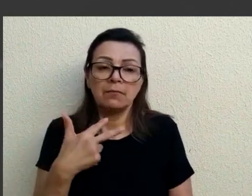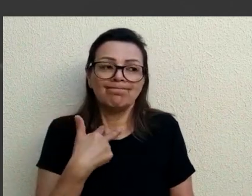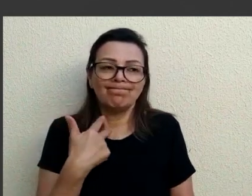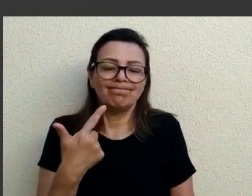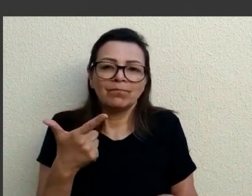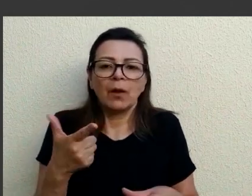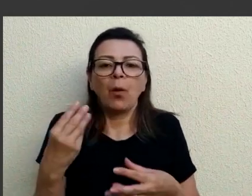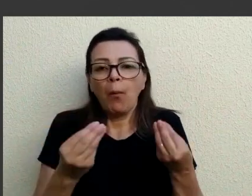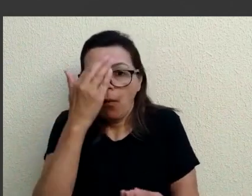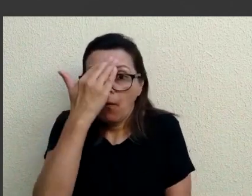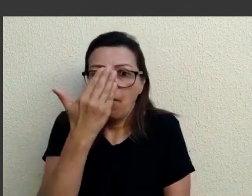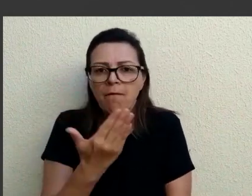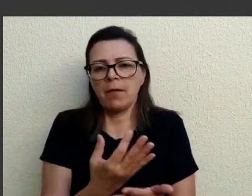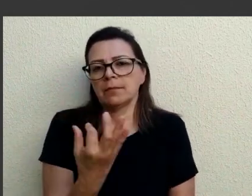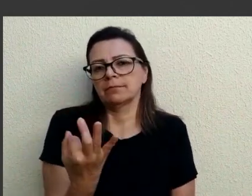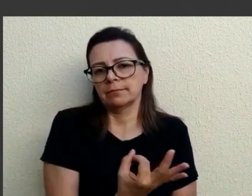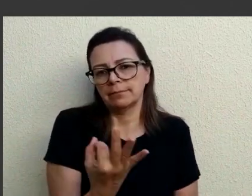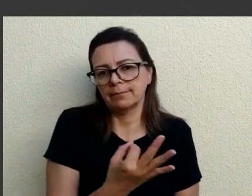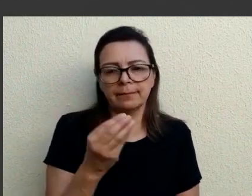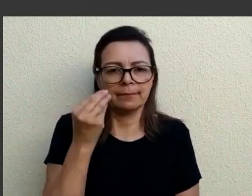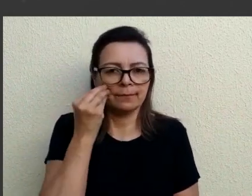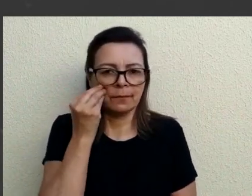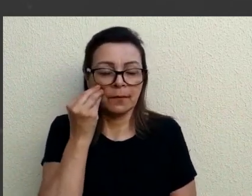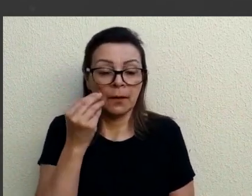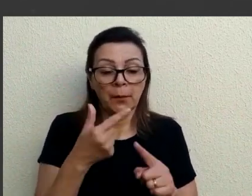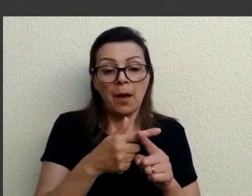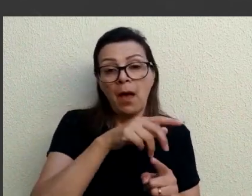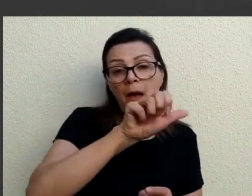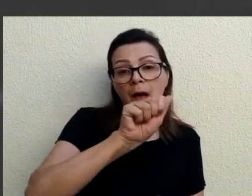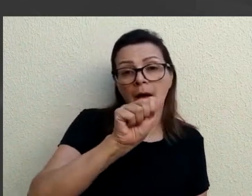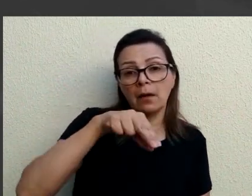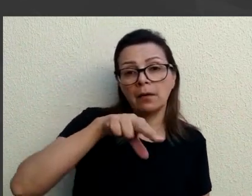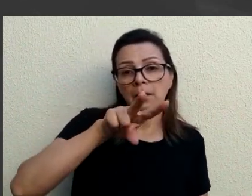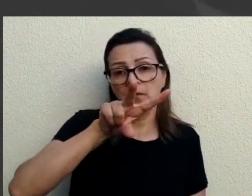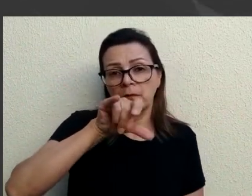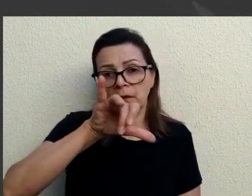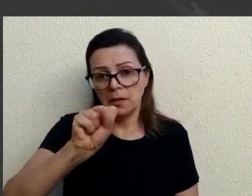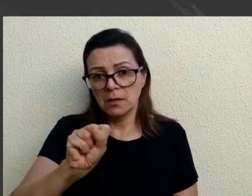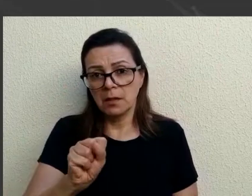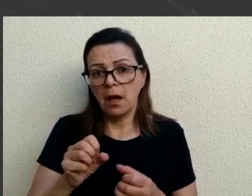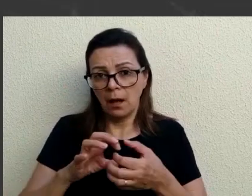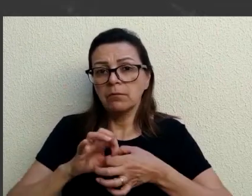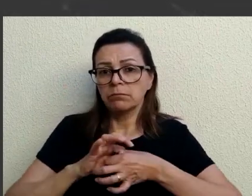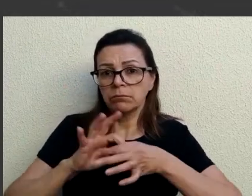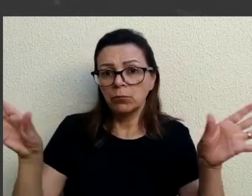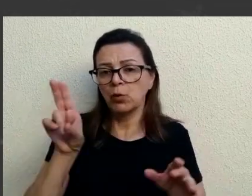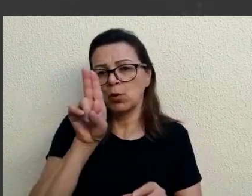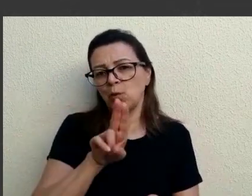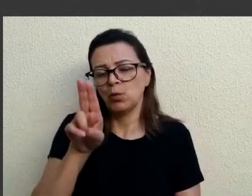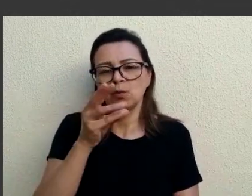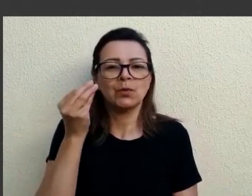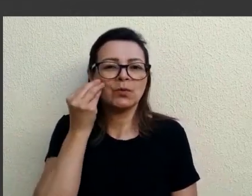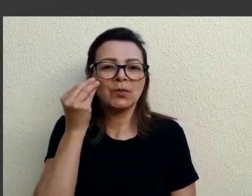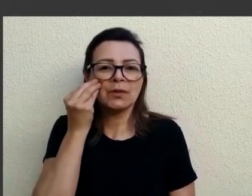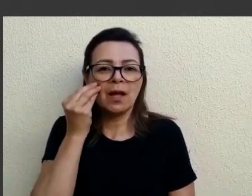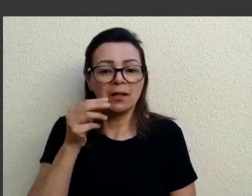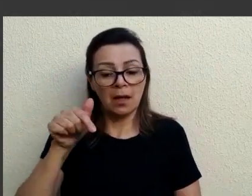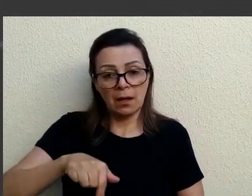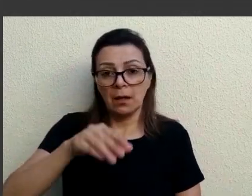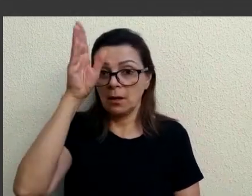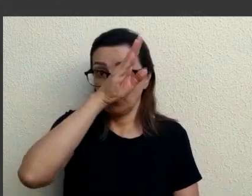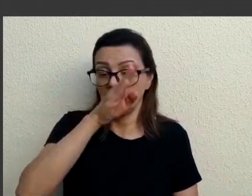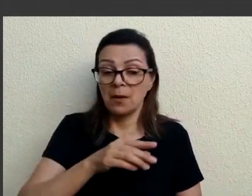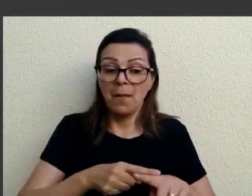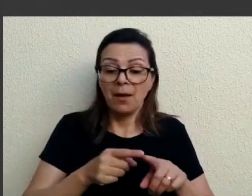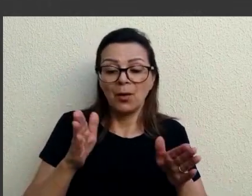não dá para confiar muito bem nesses testes porque a Anvisa autorizou o uso desses testes no Brasil só que de forma